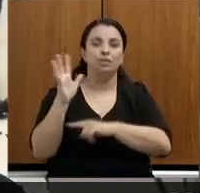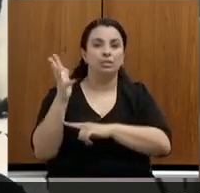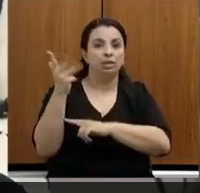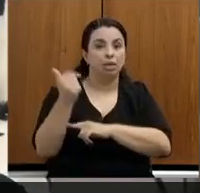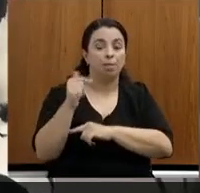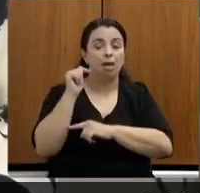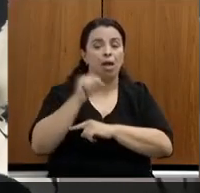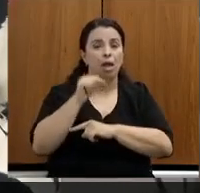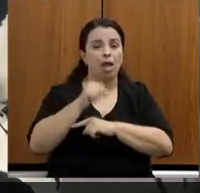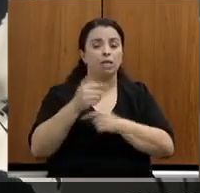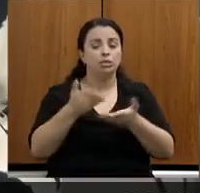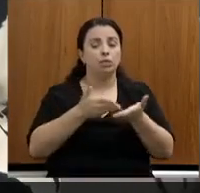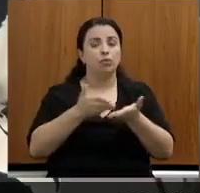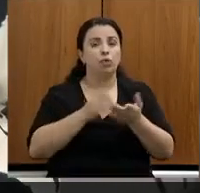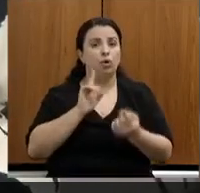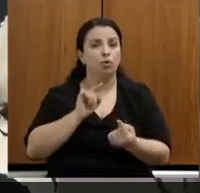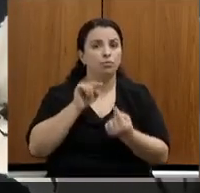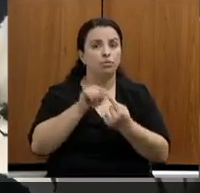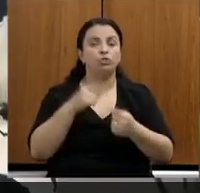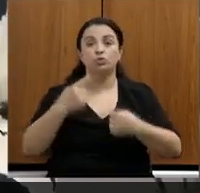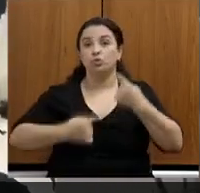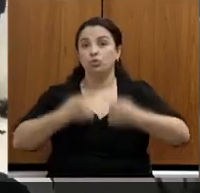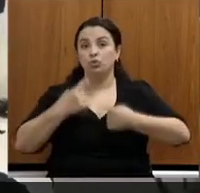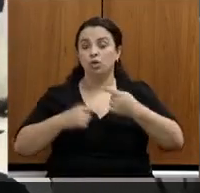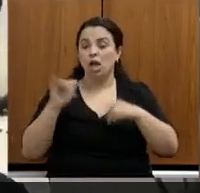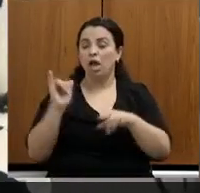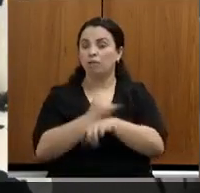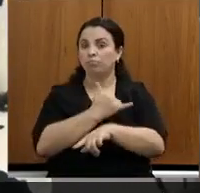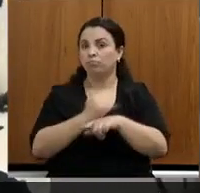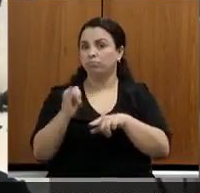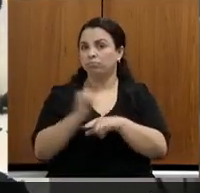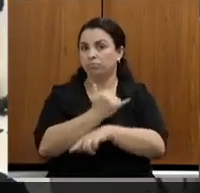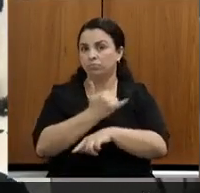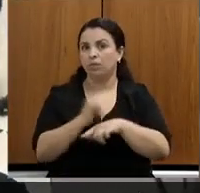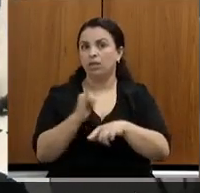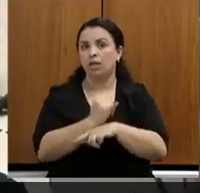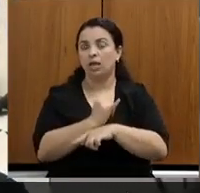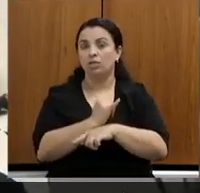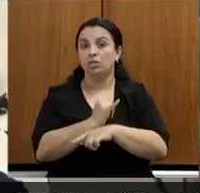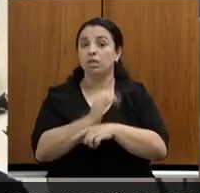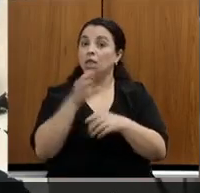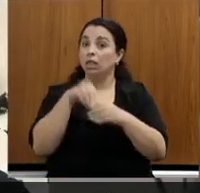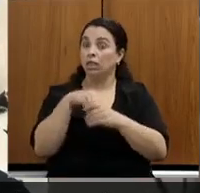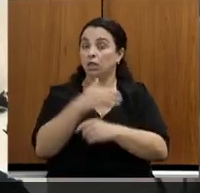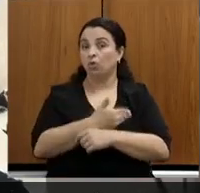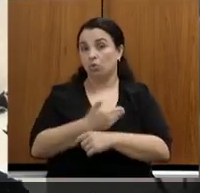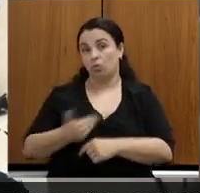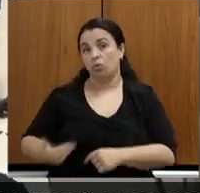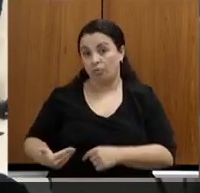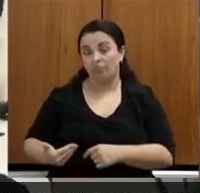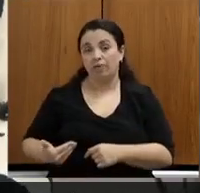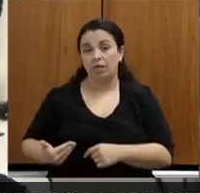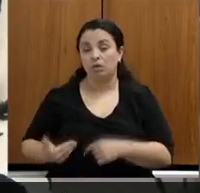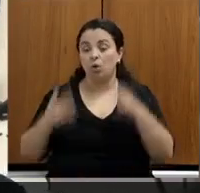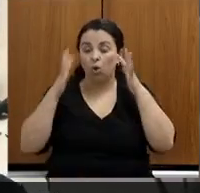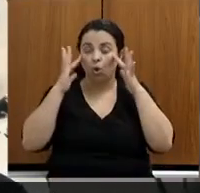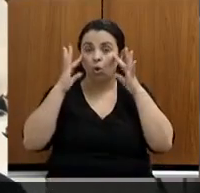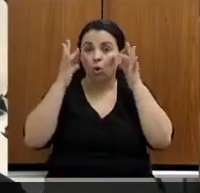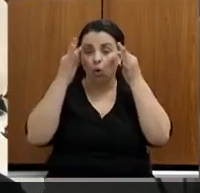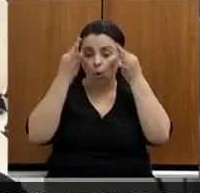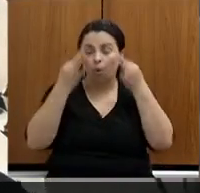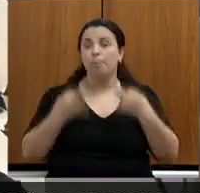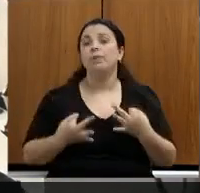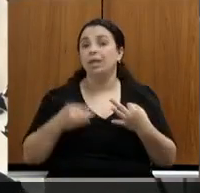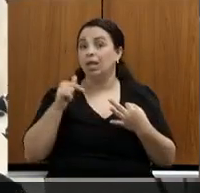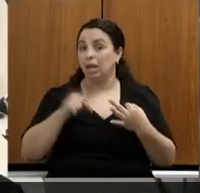objetivo de discutir estratégias, não só dentro do governo, entendendo que essa pauta é uma